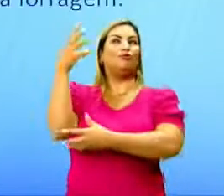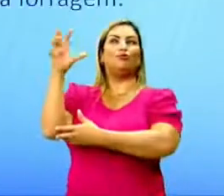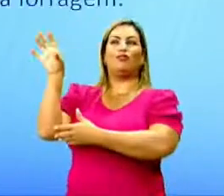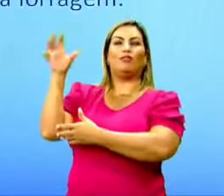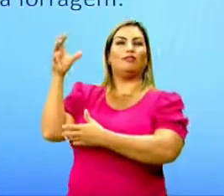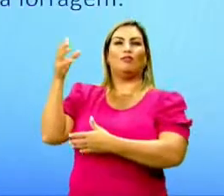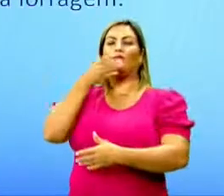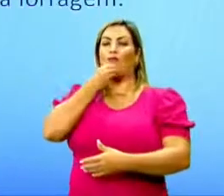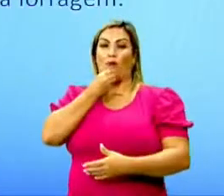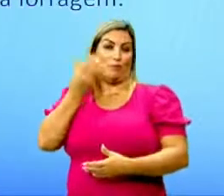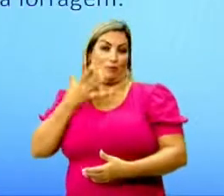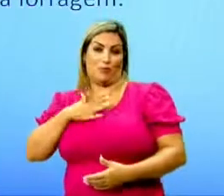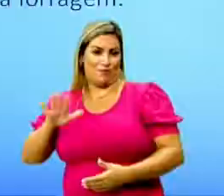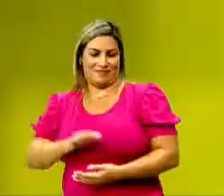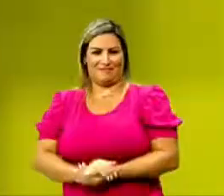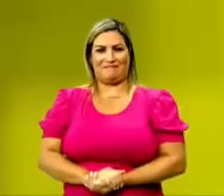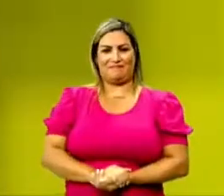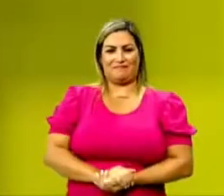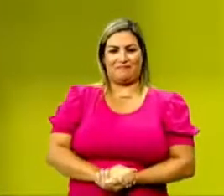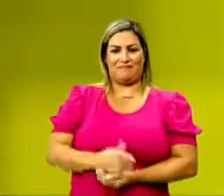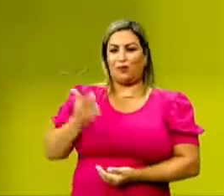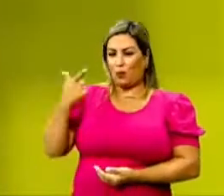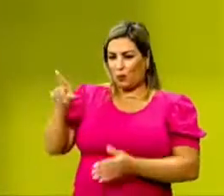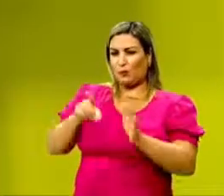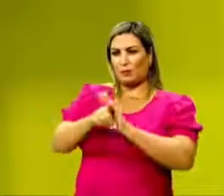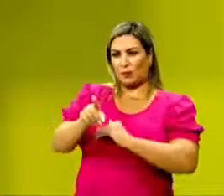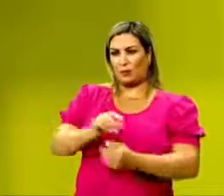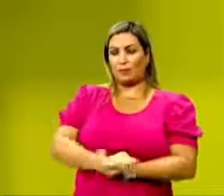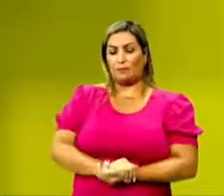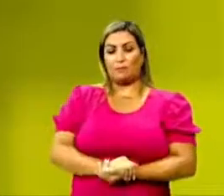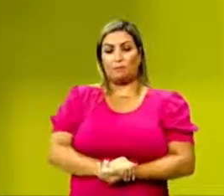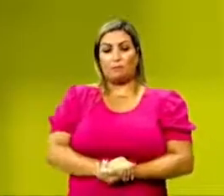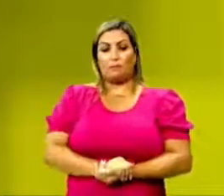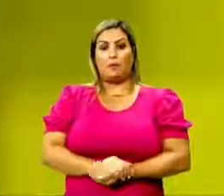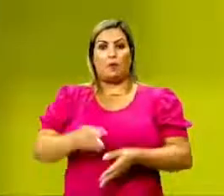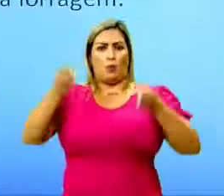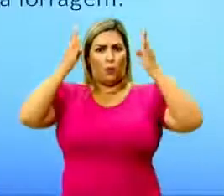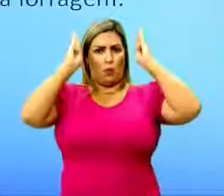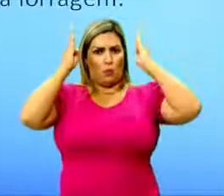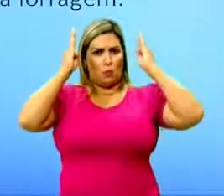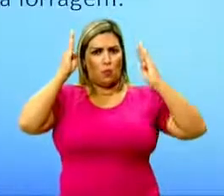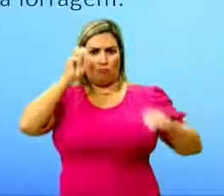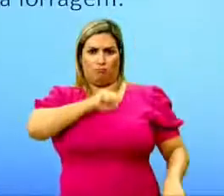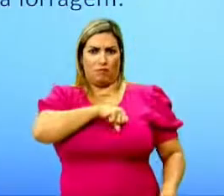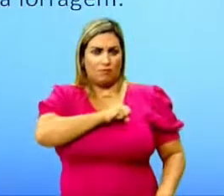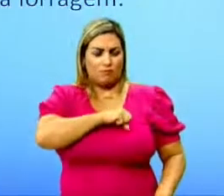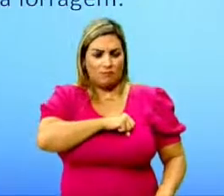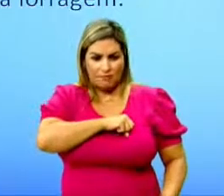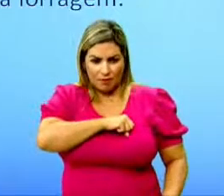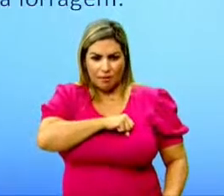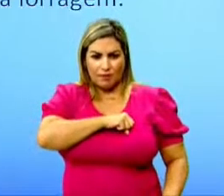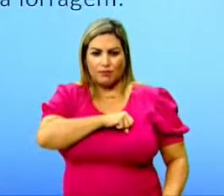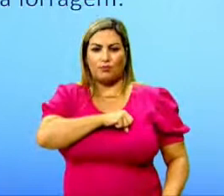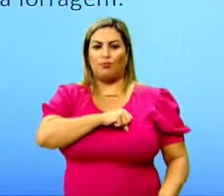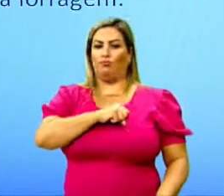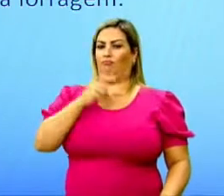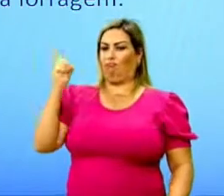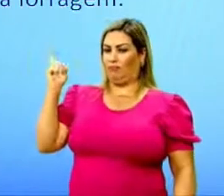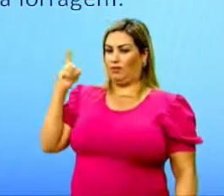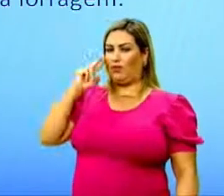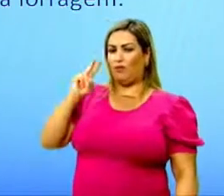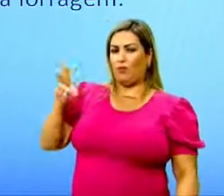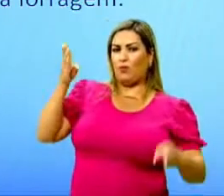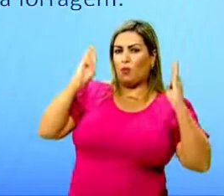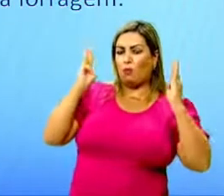pelo jardineiro. Vamos mais uma? Bem rápido essa. Um burro selvagem, como visse um burro doméstico tomando